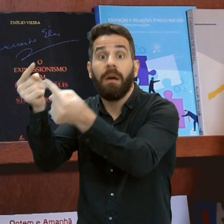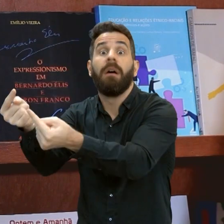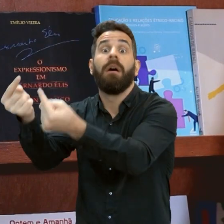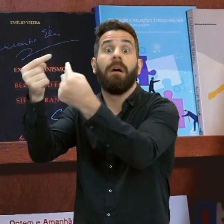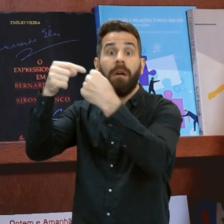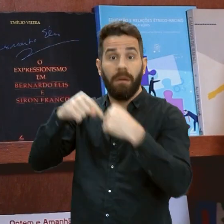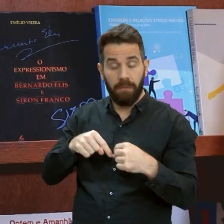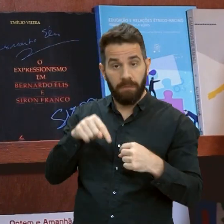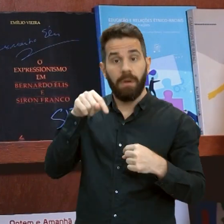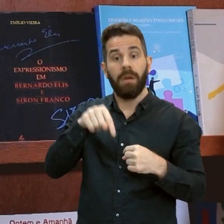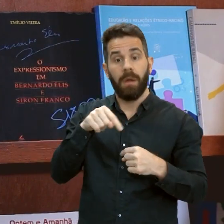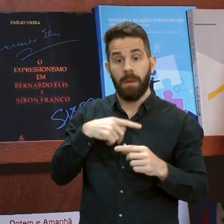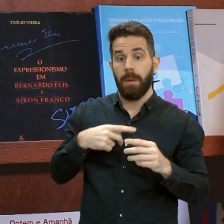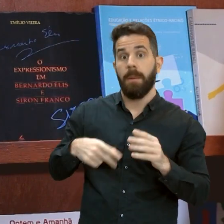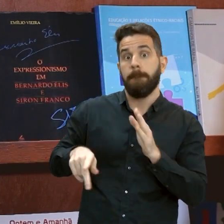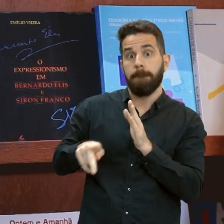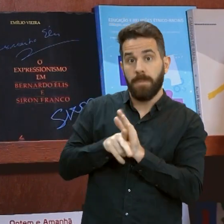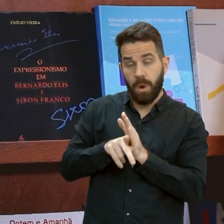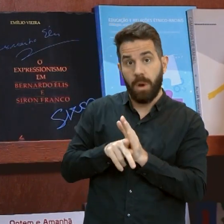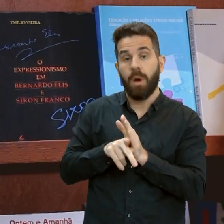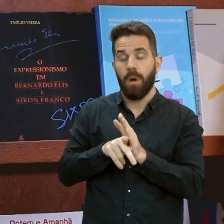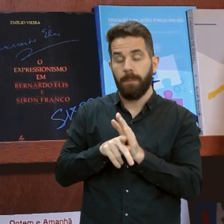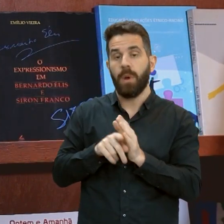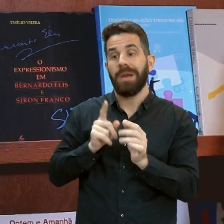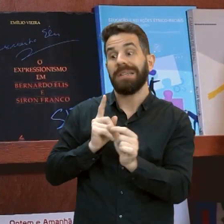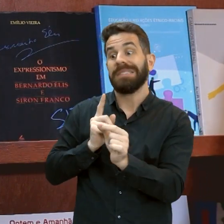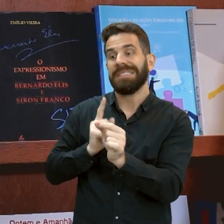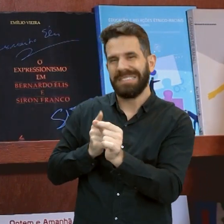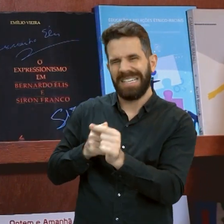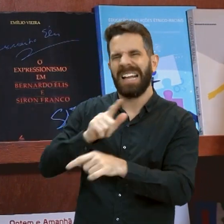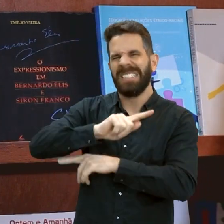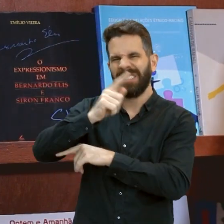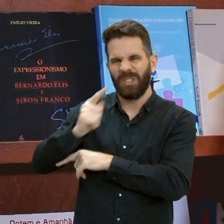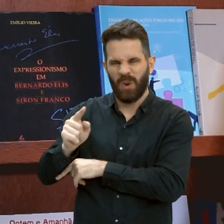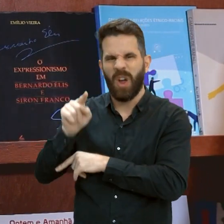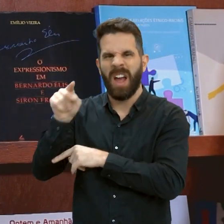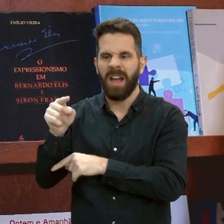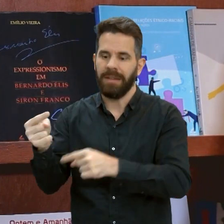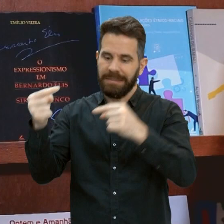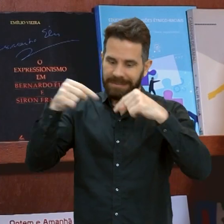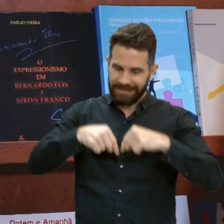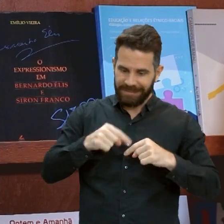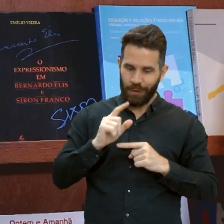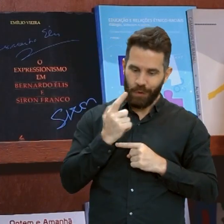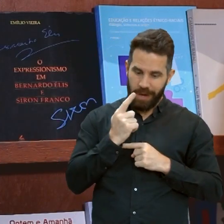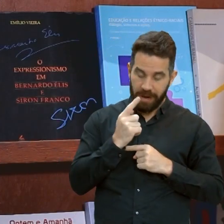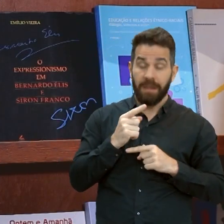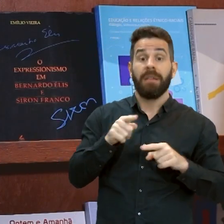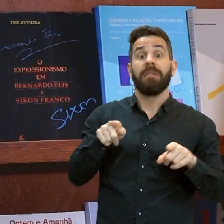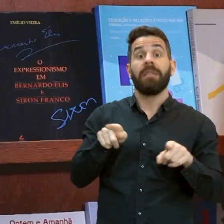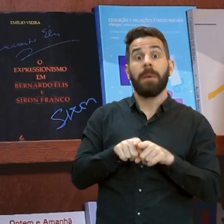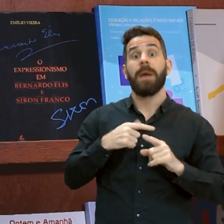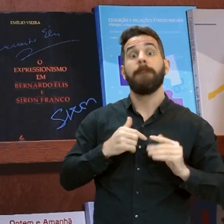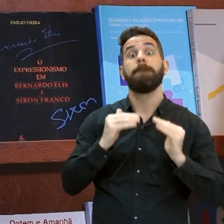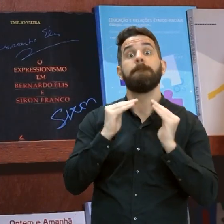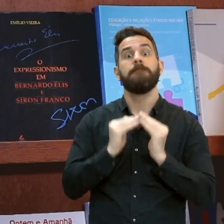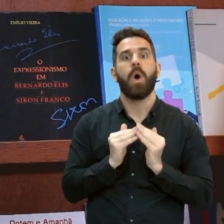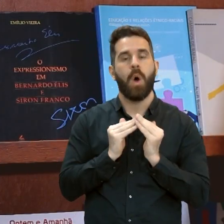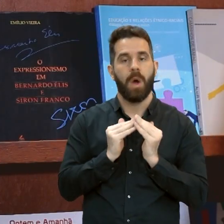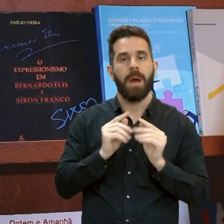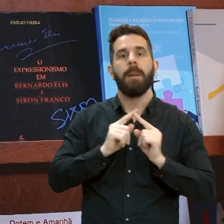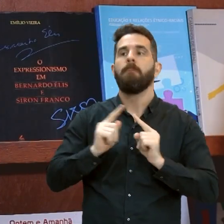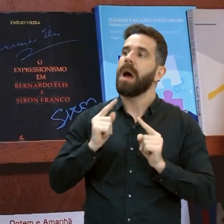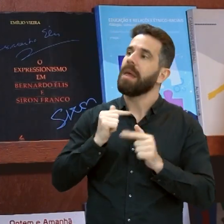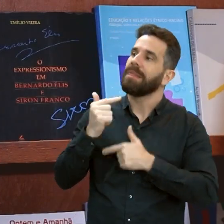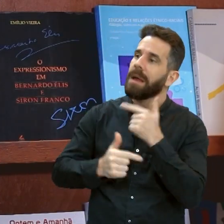mudança da capital de Goiás para Goiânia e depois também para a criação de Brasília. Então eles moravam aqui em Goiânia e